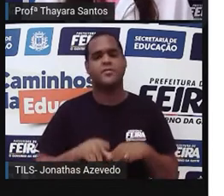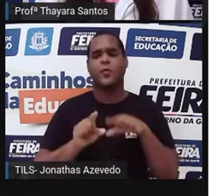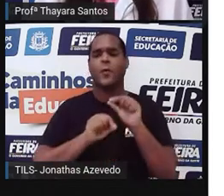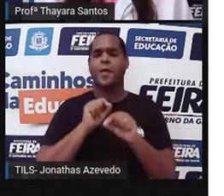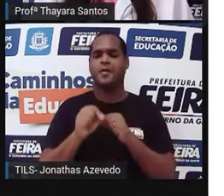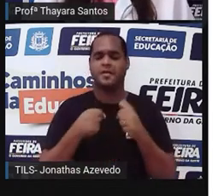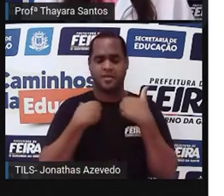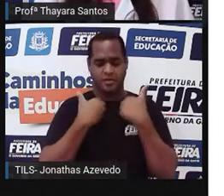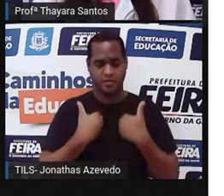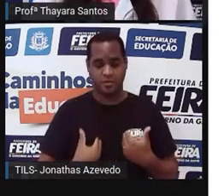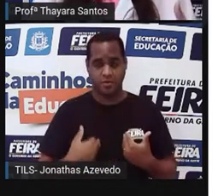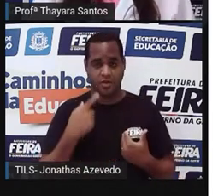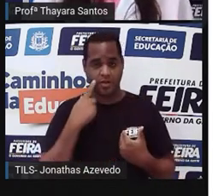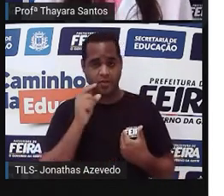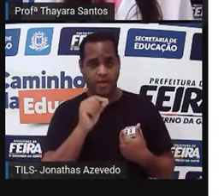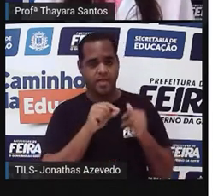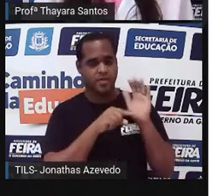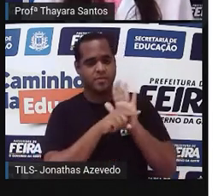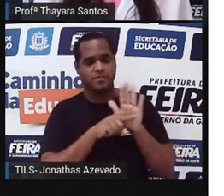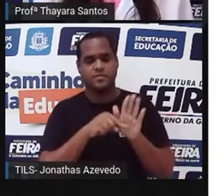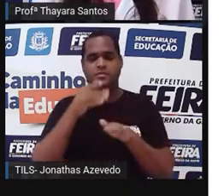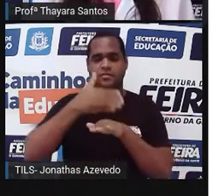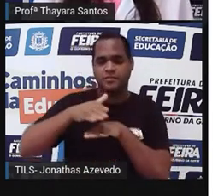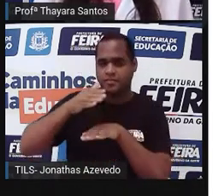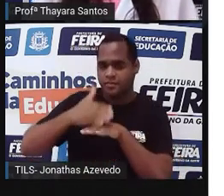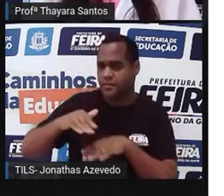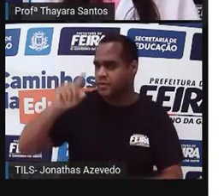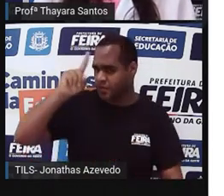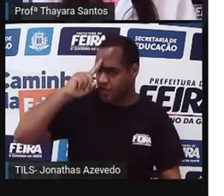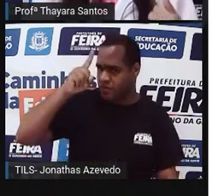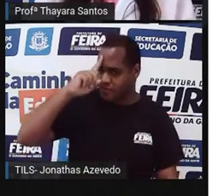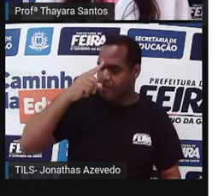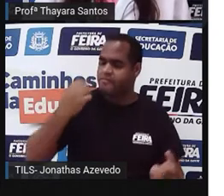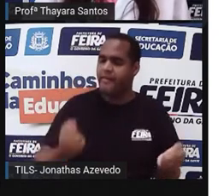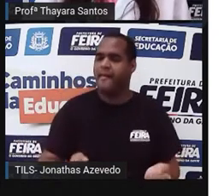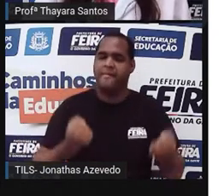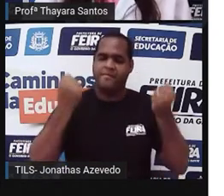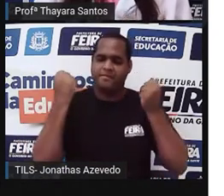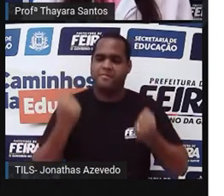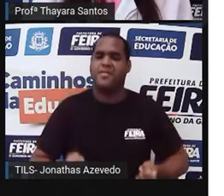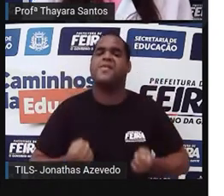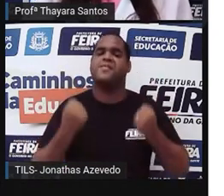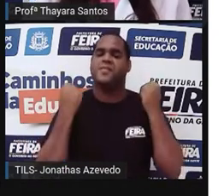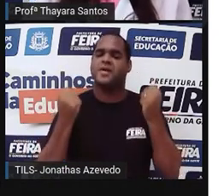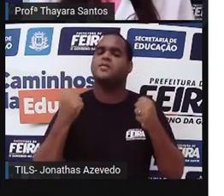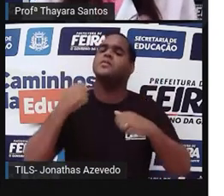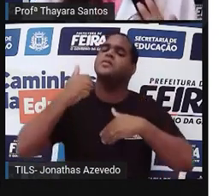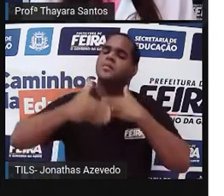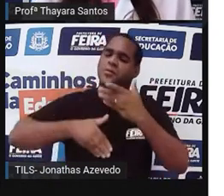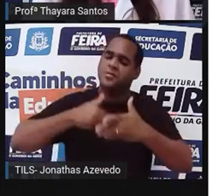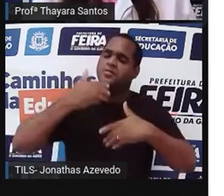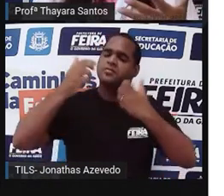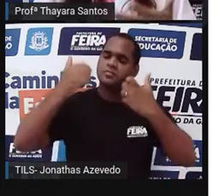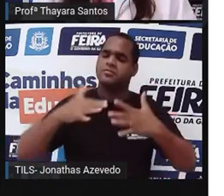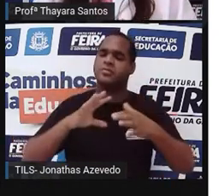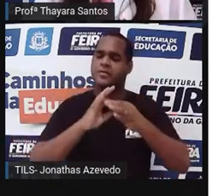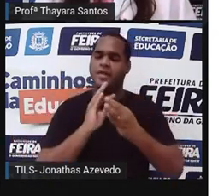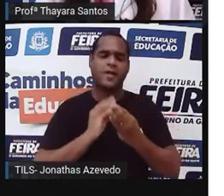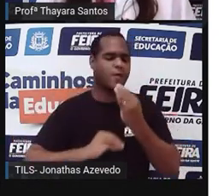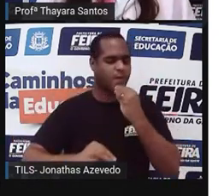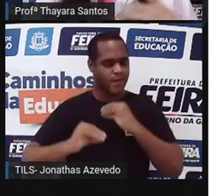que acontece se eu começo a treinar todos os dias, vou lá, treino, pego muito peso? Depois de um tempo aliado à